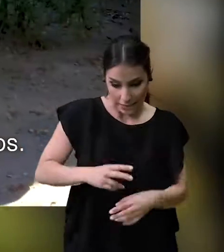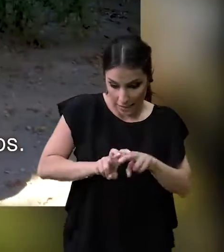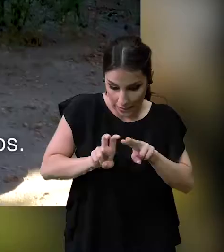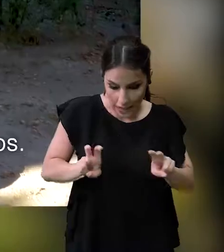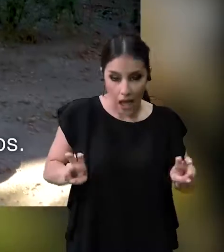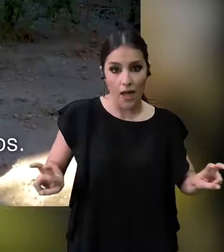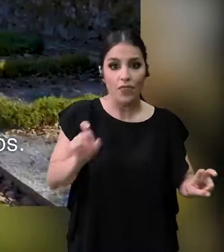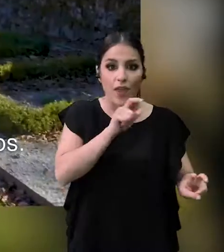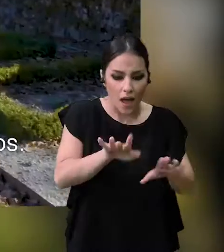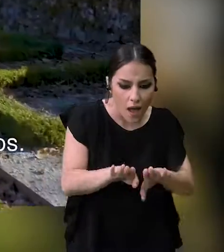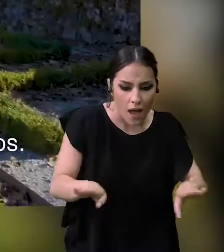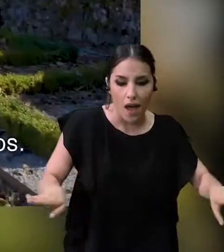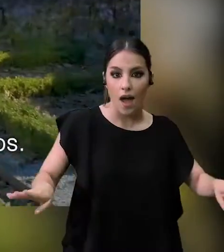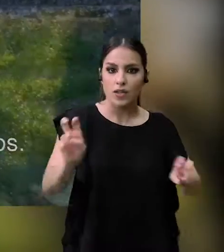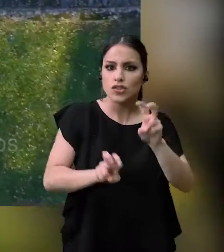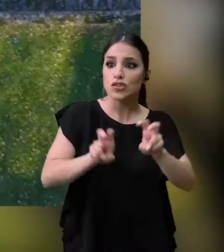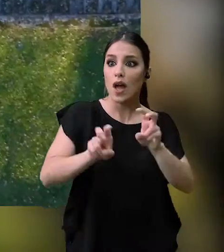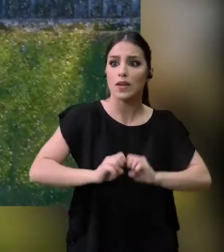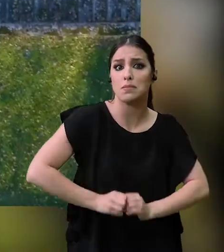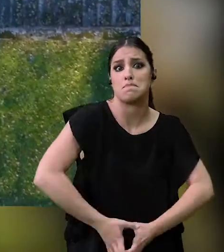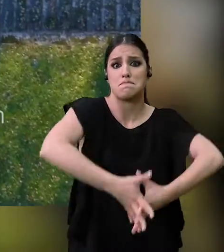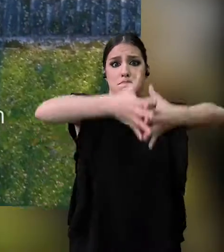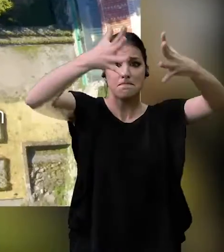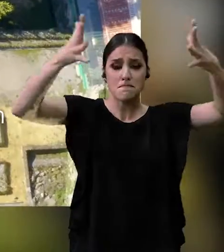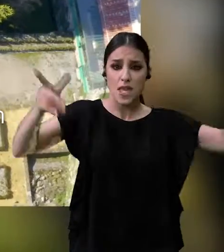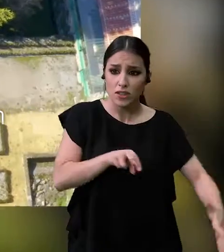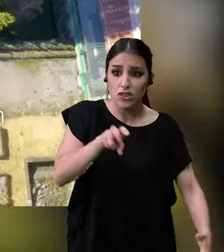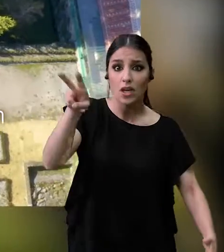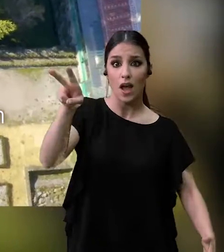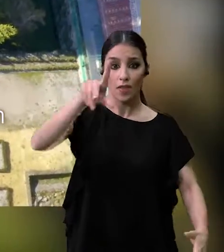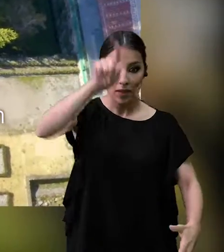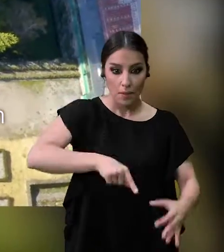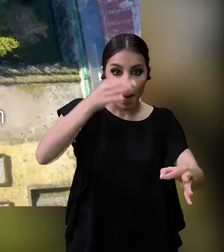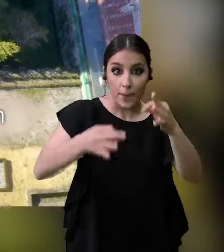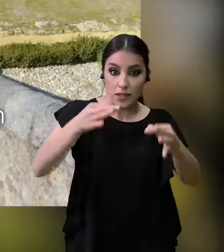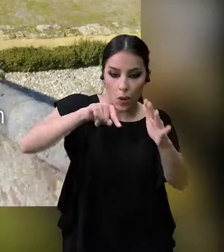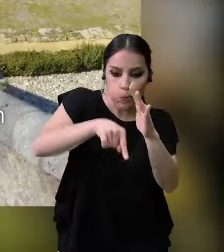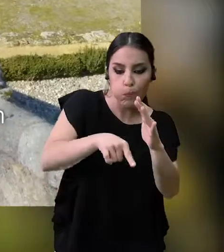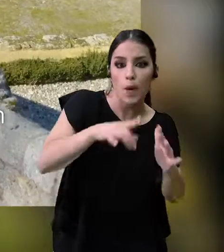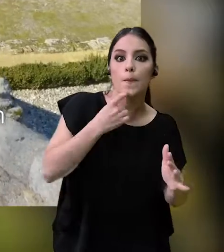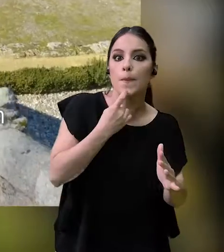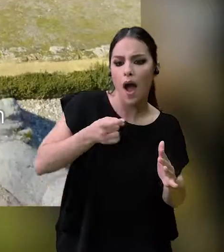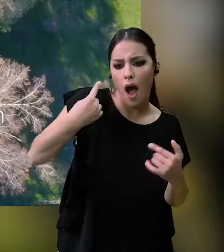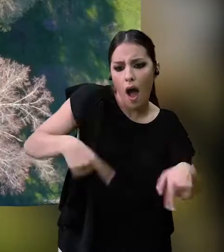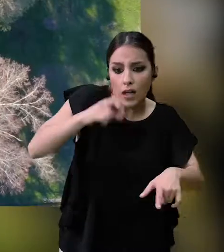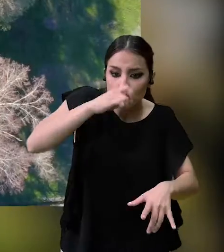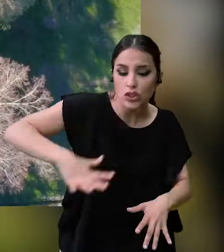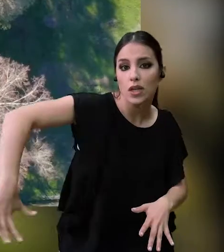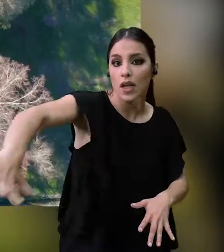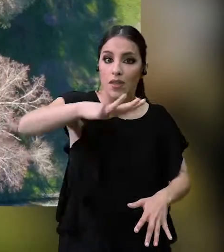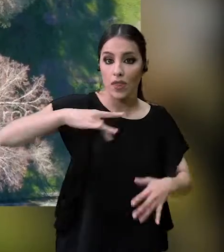ornamentais, escalinatas e bancos Os terraços inferiores estão ocupados pelo Jardim